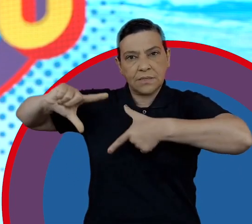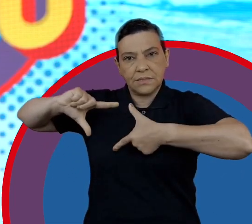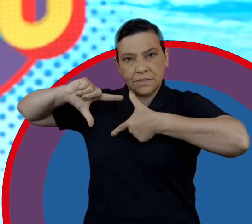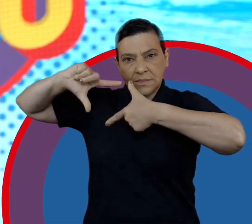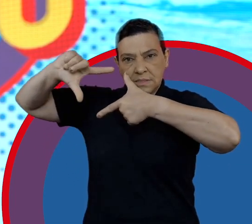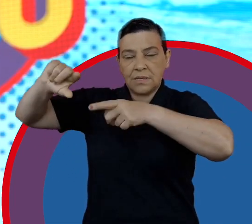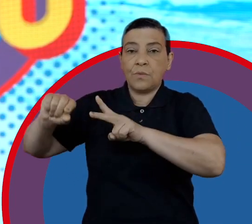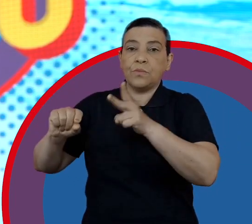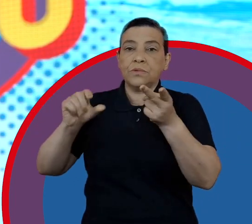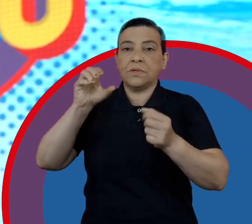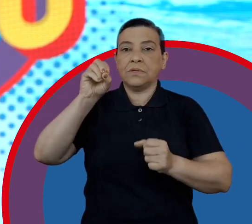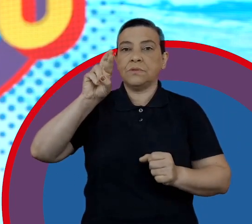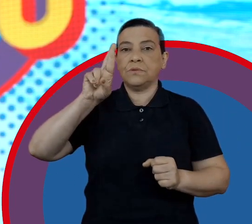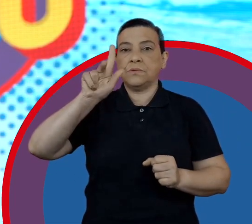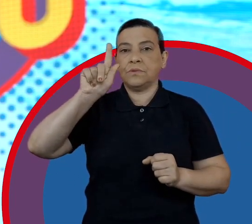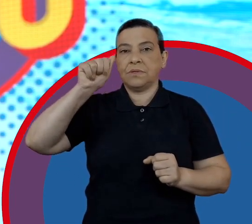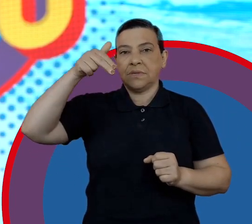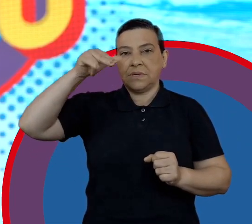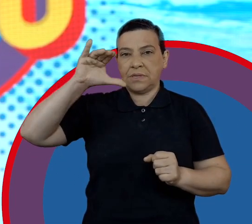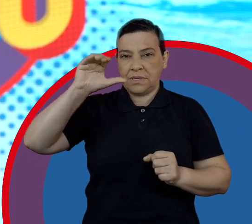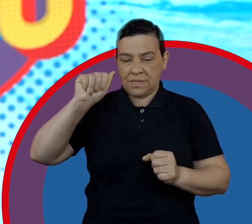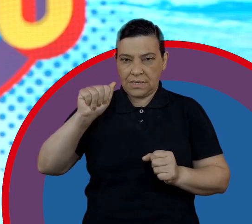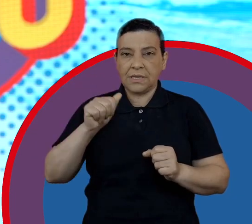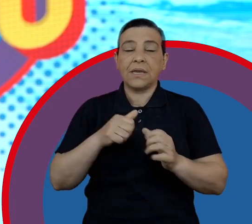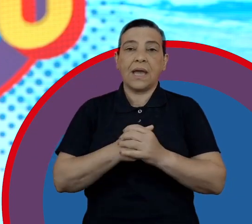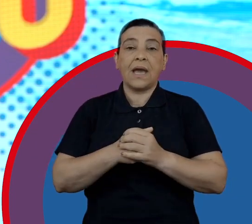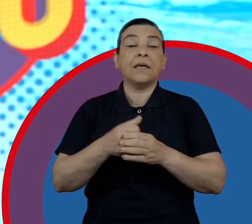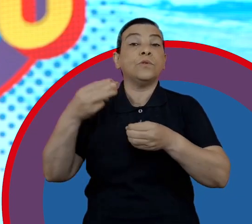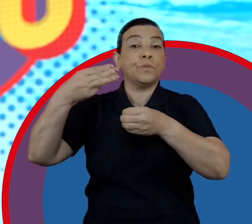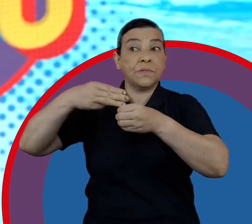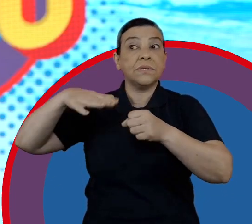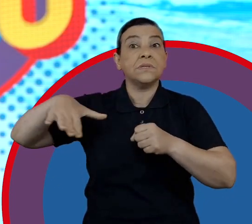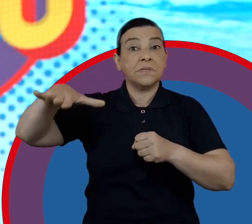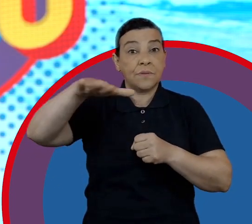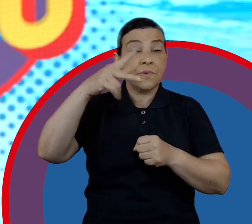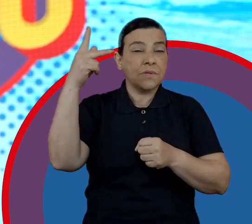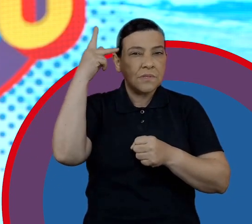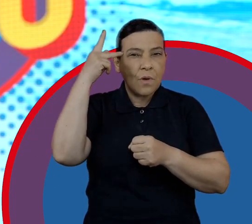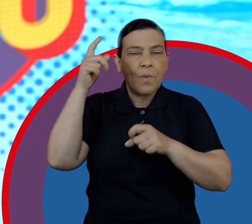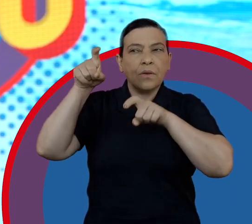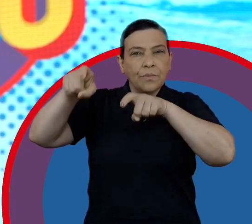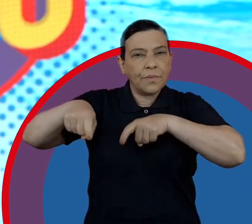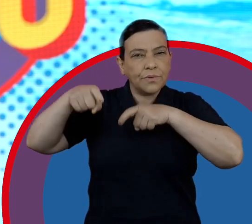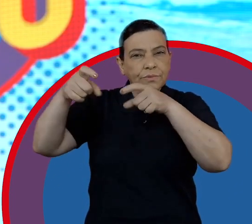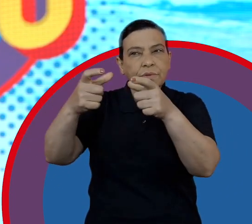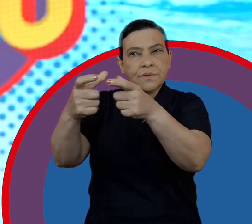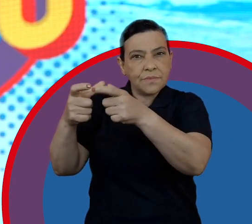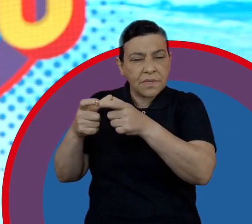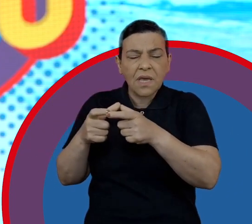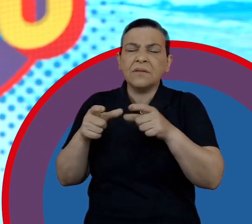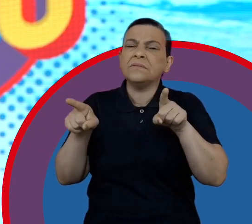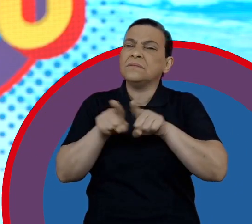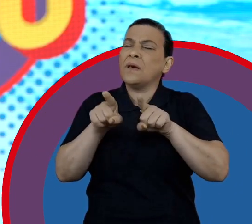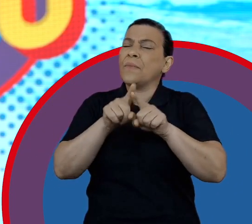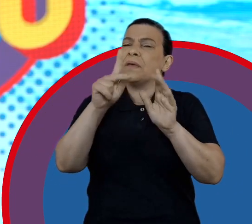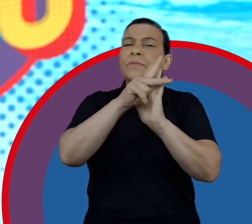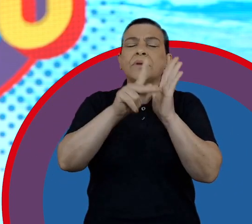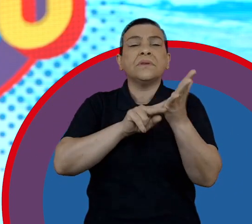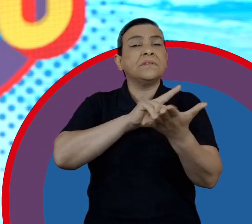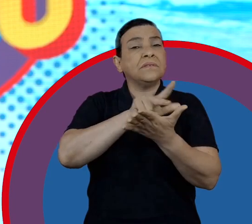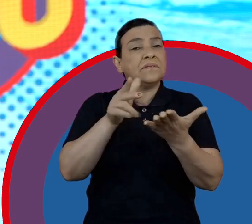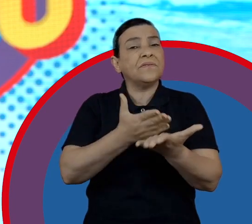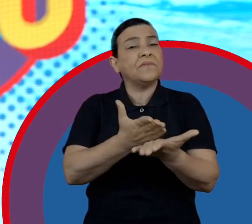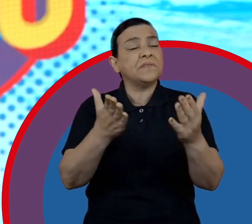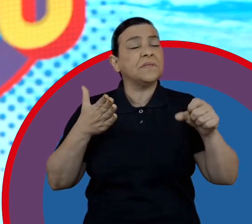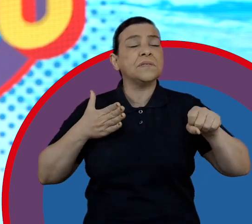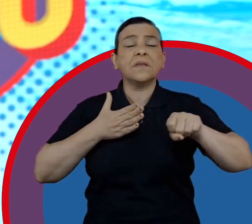para a agricultura orgânica ao redor do município de São Paulo com pequenos produtores e vários outros projetos que vocês